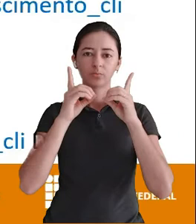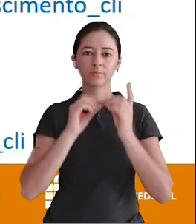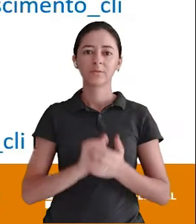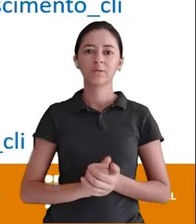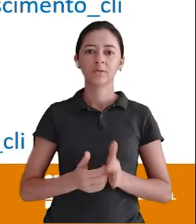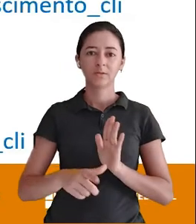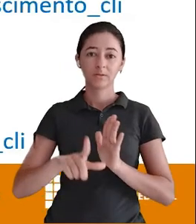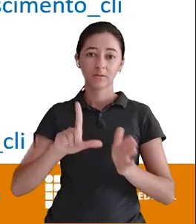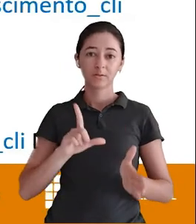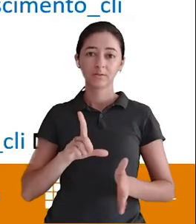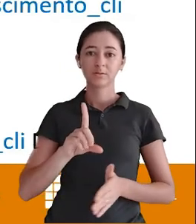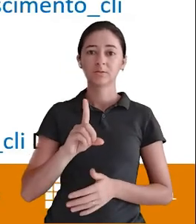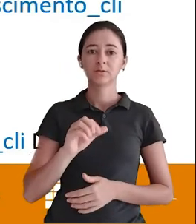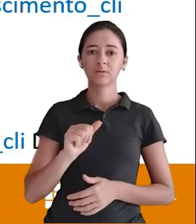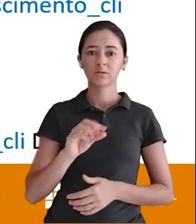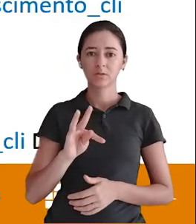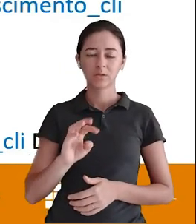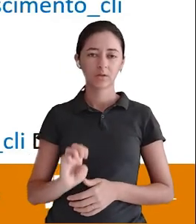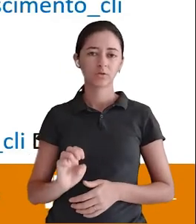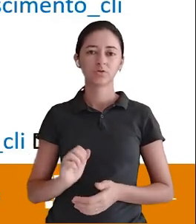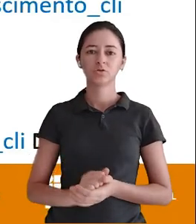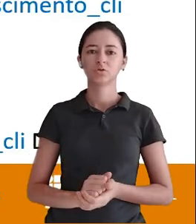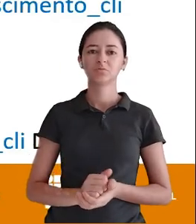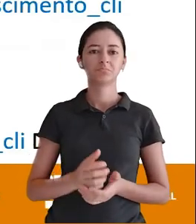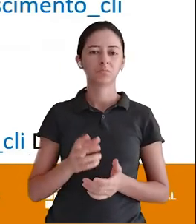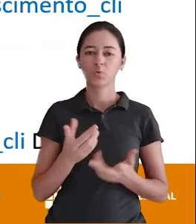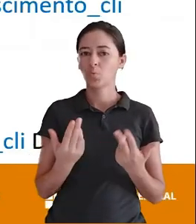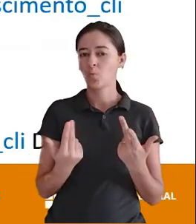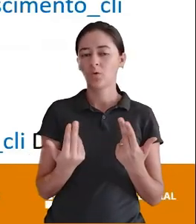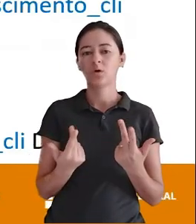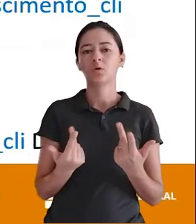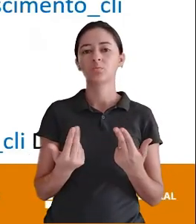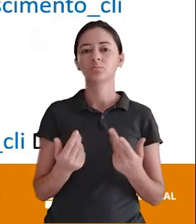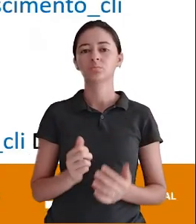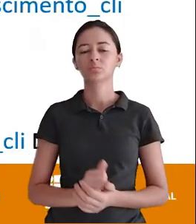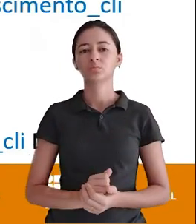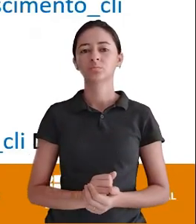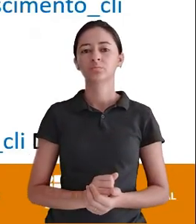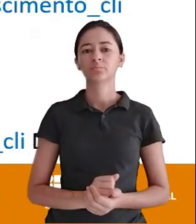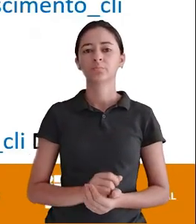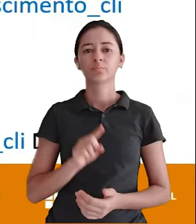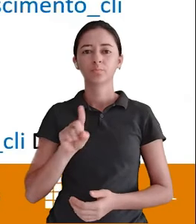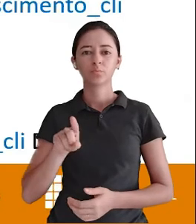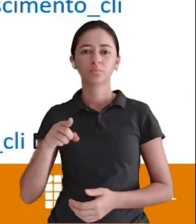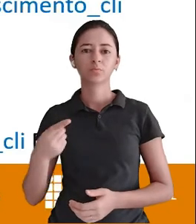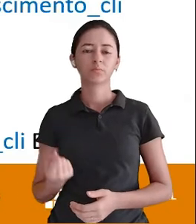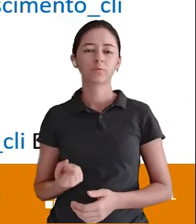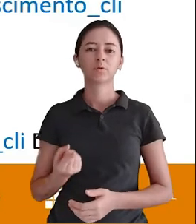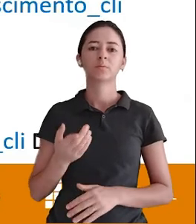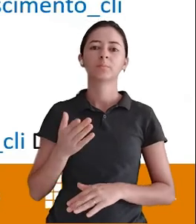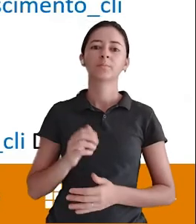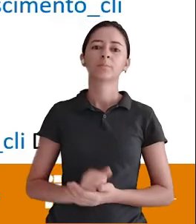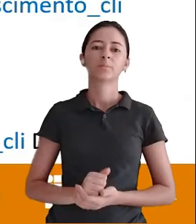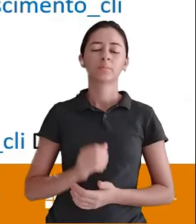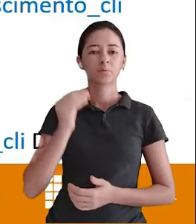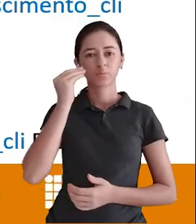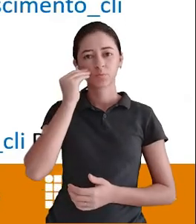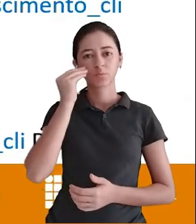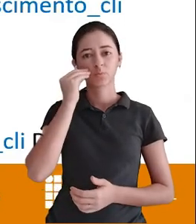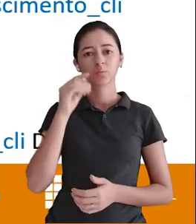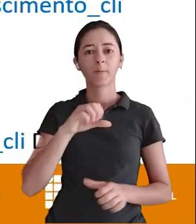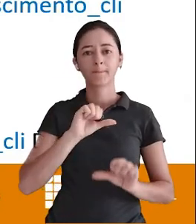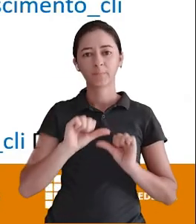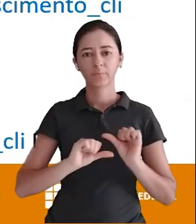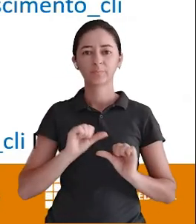date Então eu só coloco Date aqui Não vai mudar nada O tipo de dado Ponto e vírgula Executou Mudou Ok